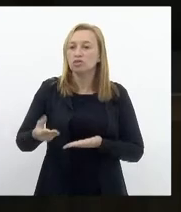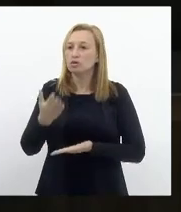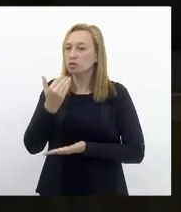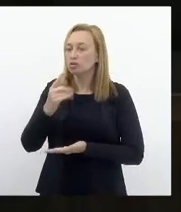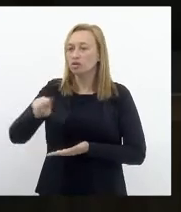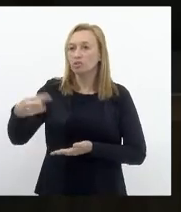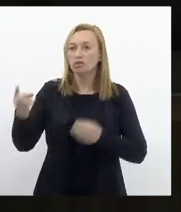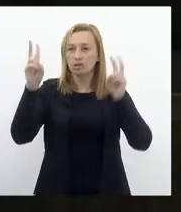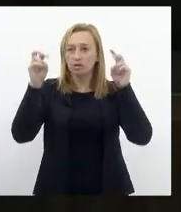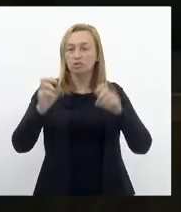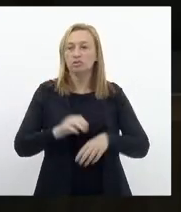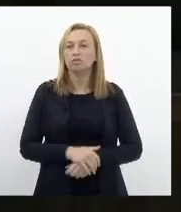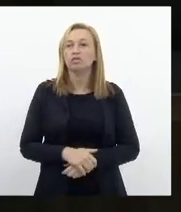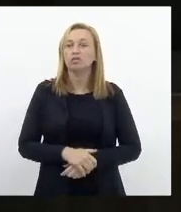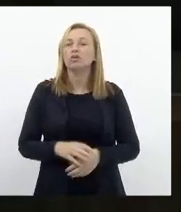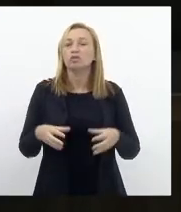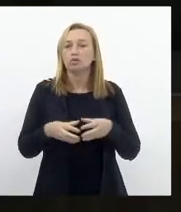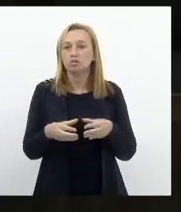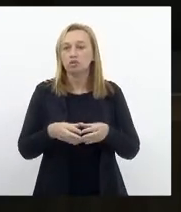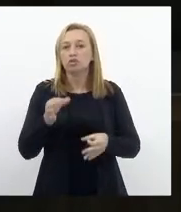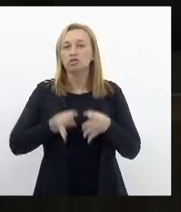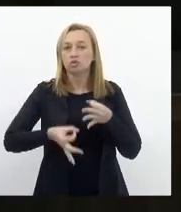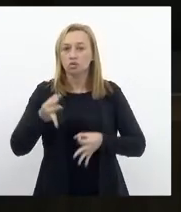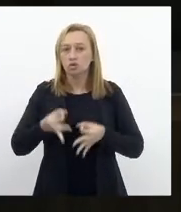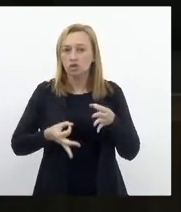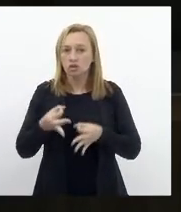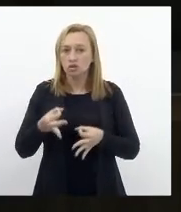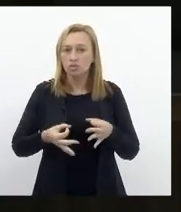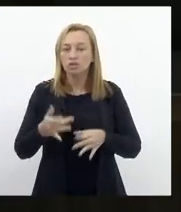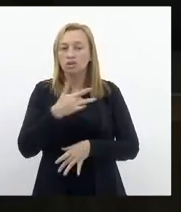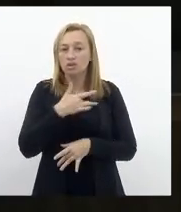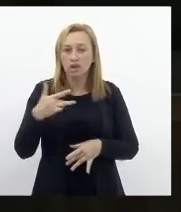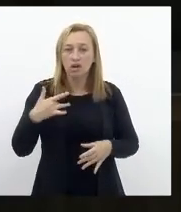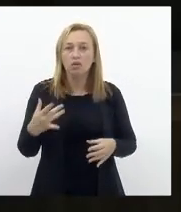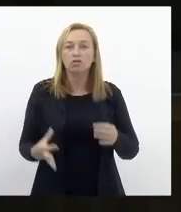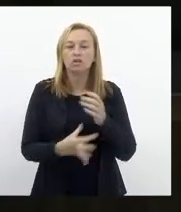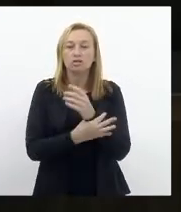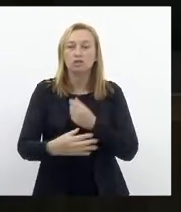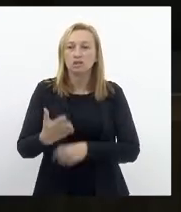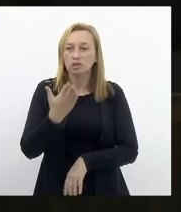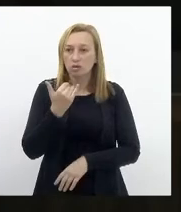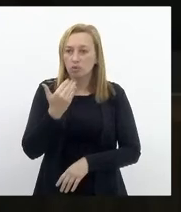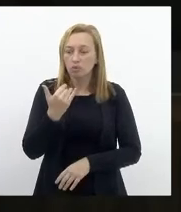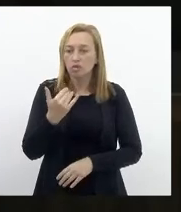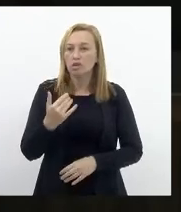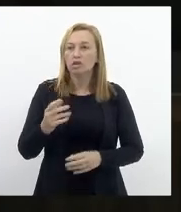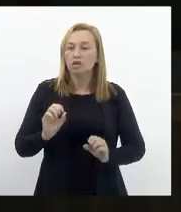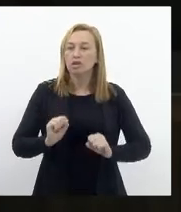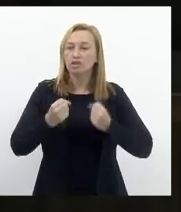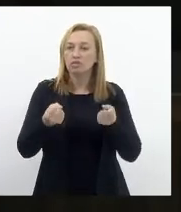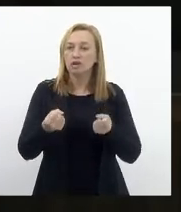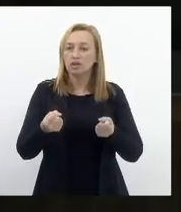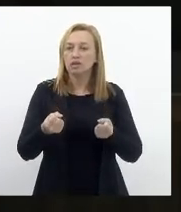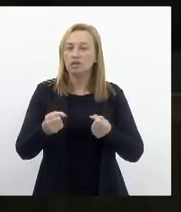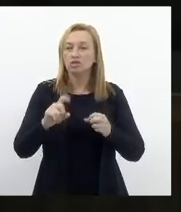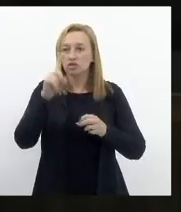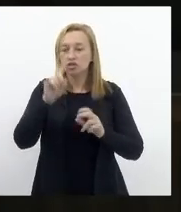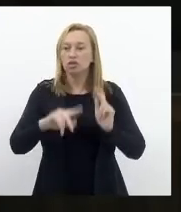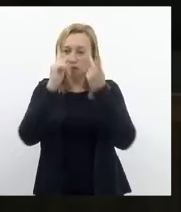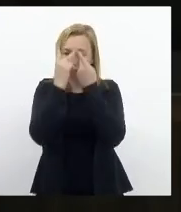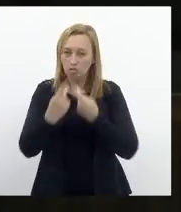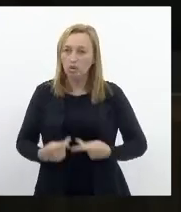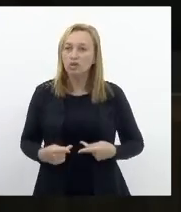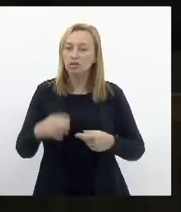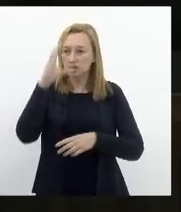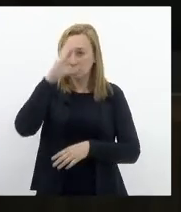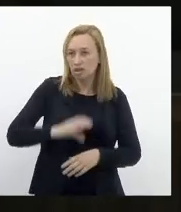outras providências, pendente do parecer das Comissões de Constituição e Justiça, de Saúde e Segurança Alimentar, Defesa dos Direitos Humanos e Cidadania, de